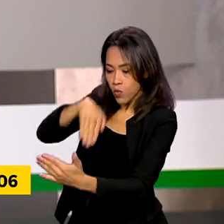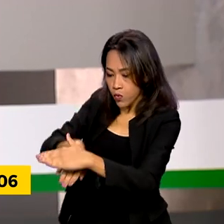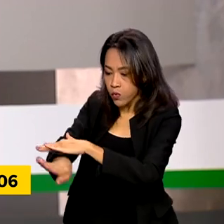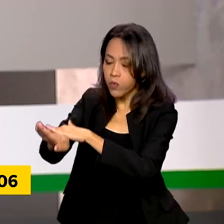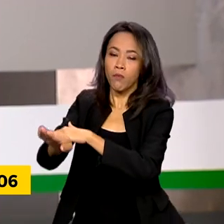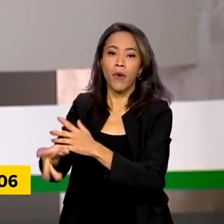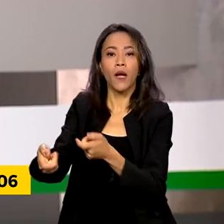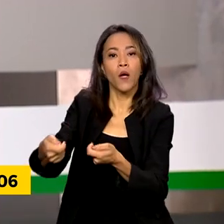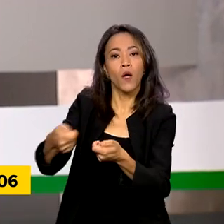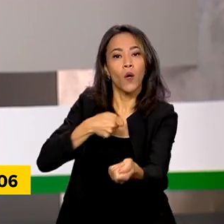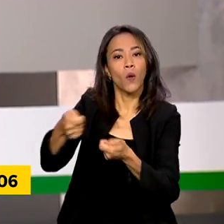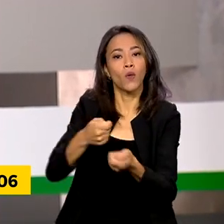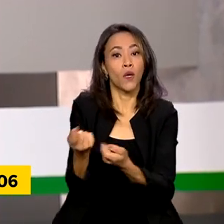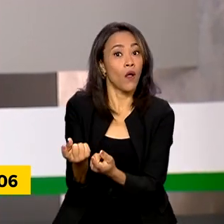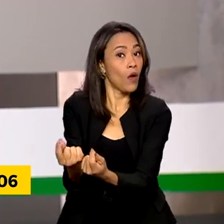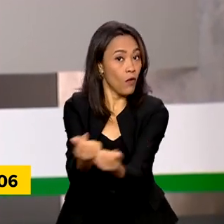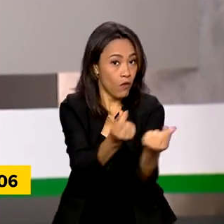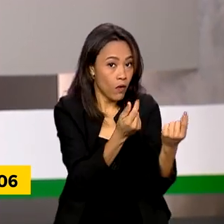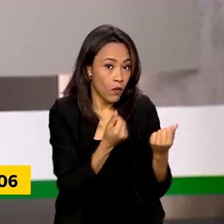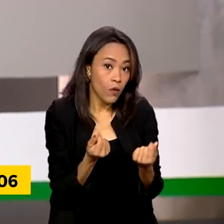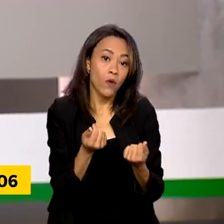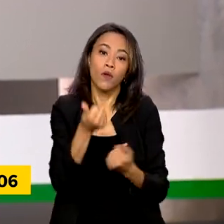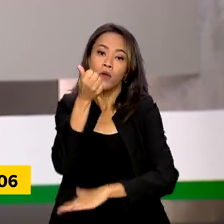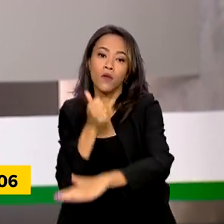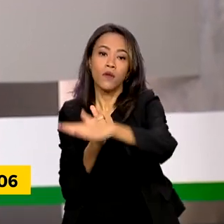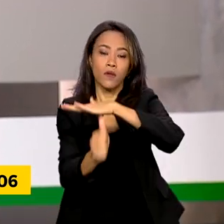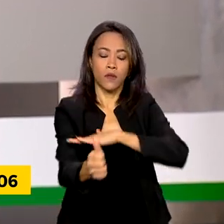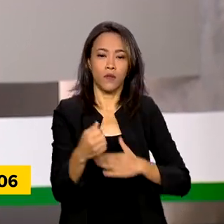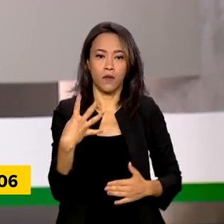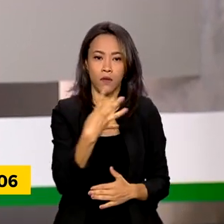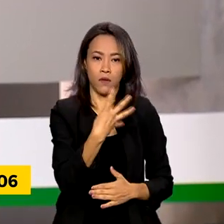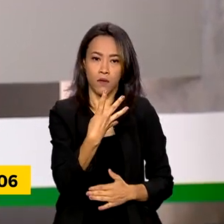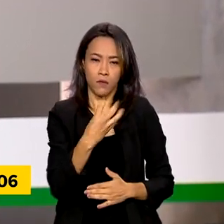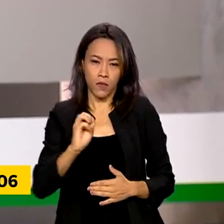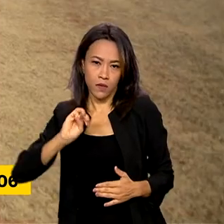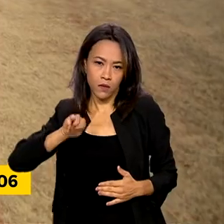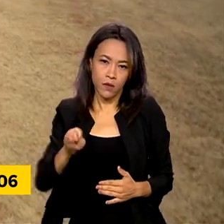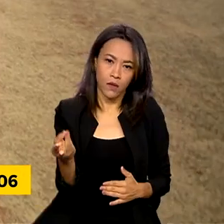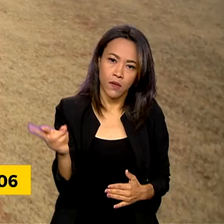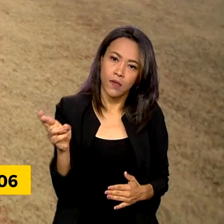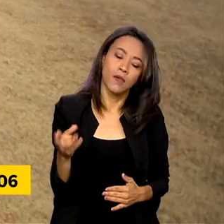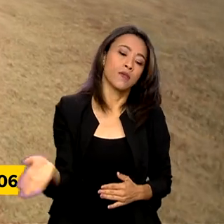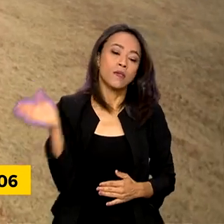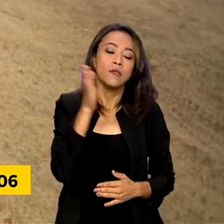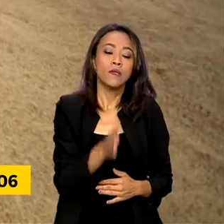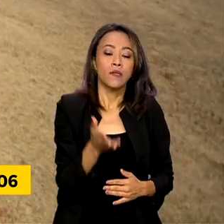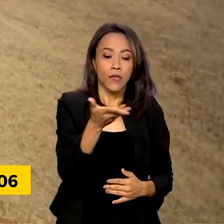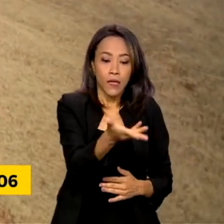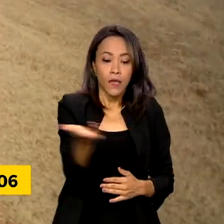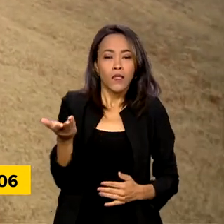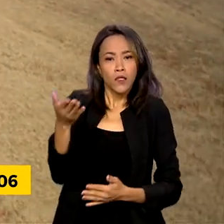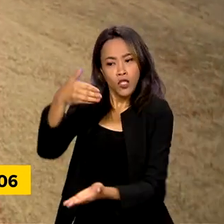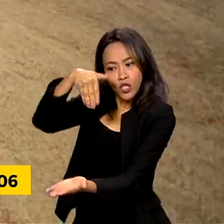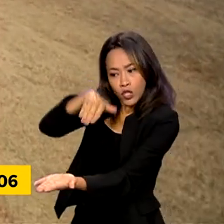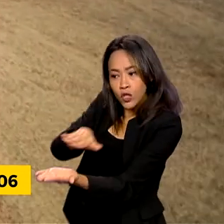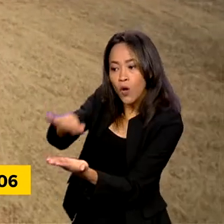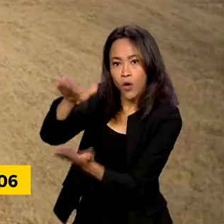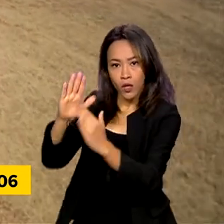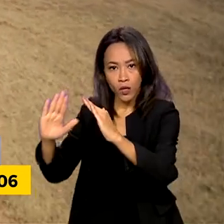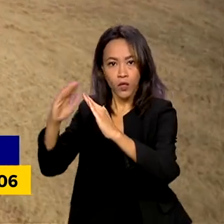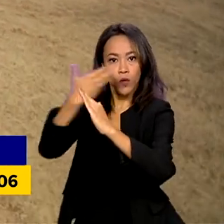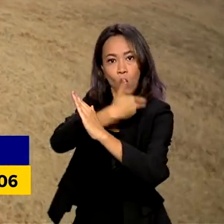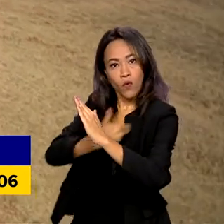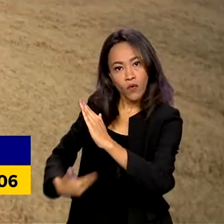produto no mercado. Um investimento de 400 milhões de reais. Estoque público é quando o governo compra